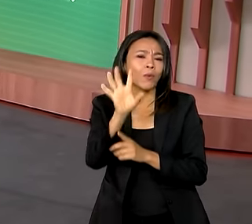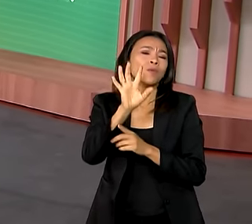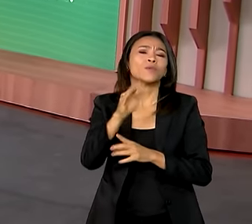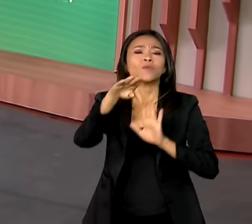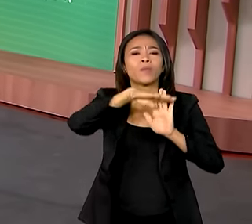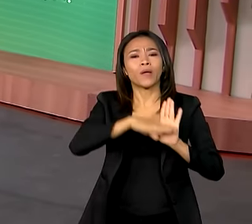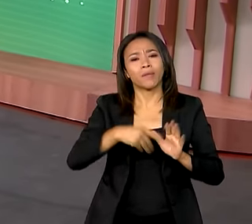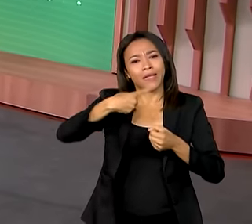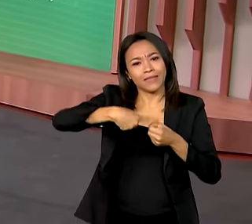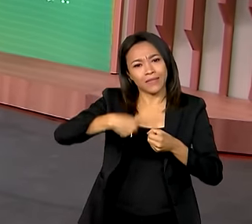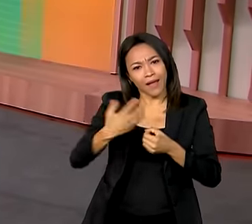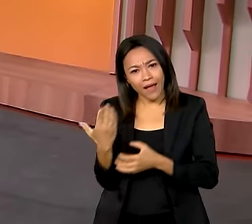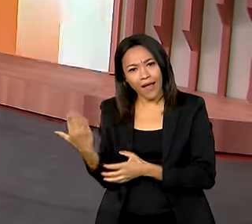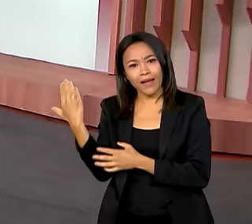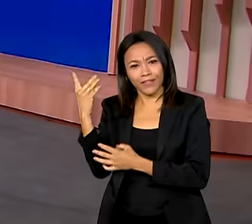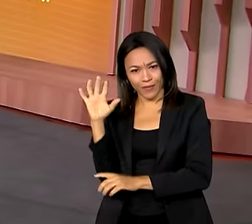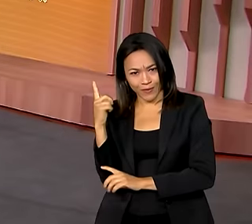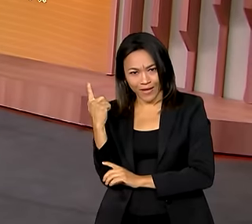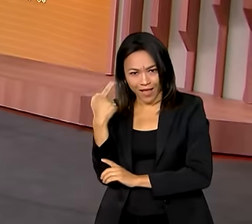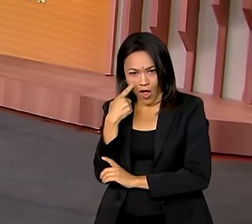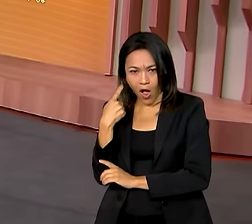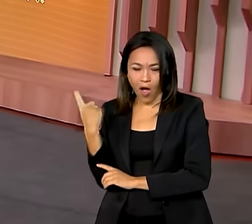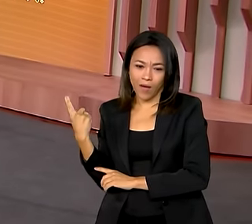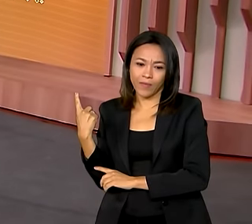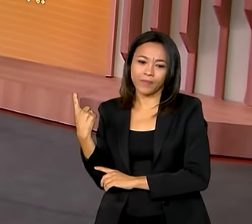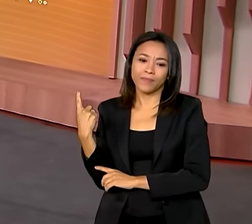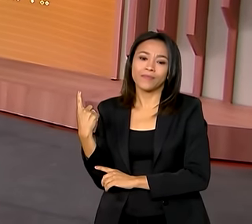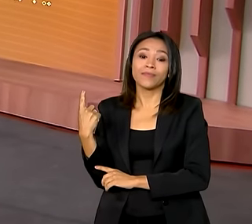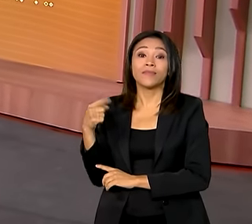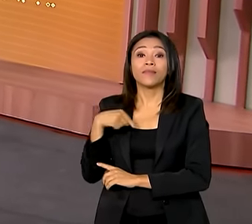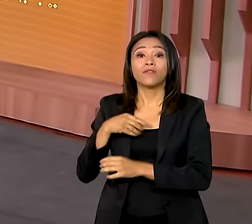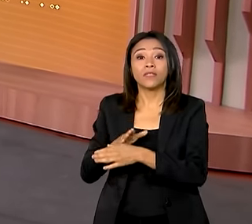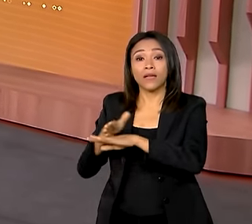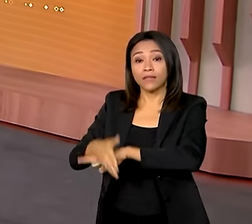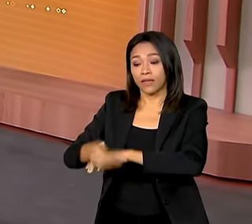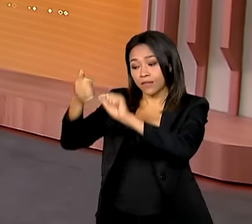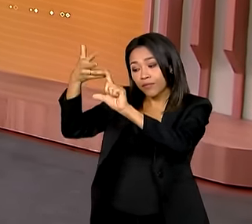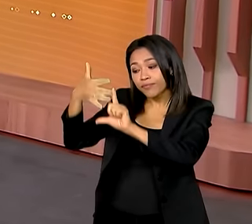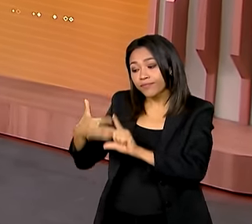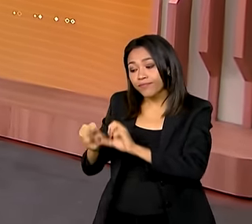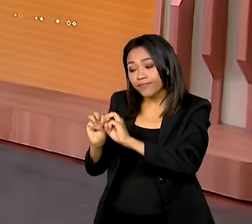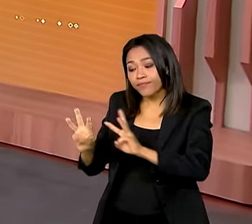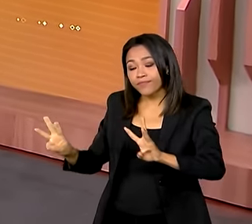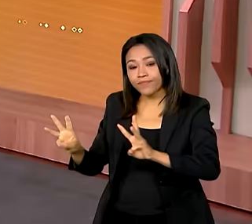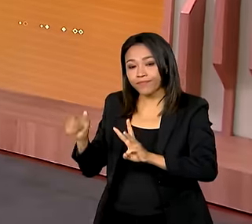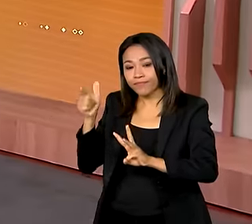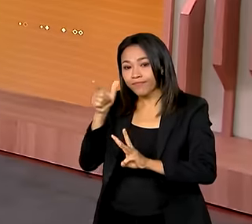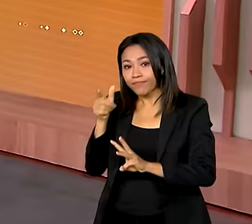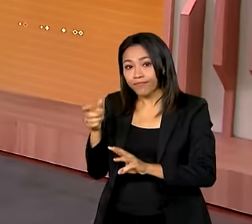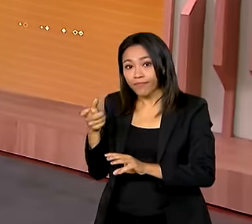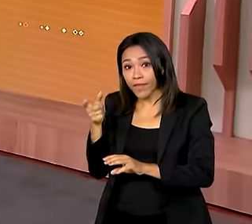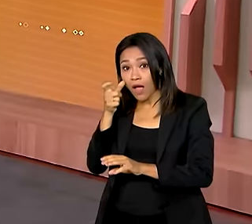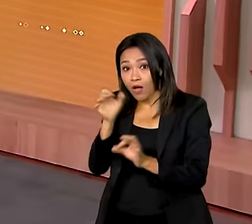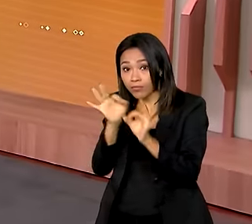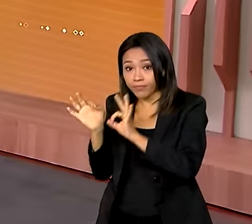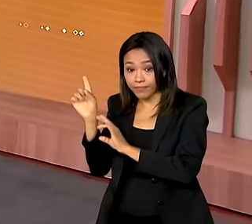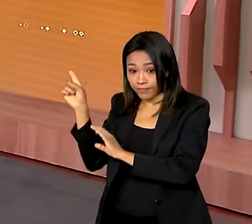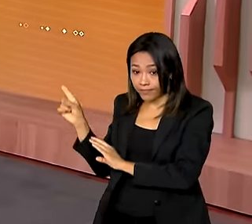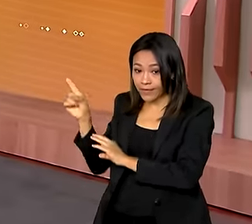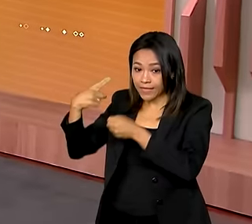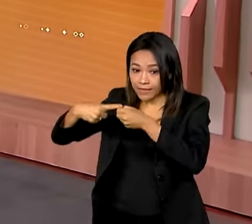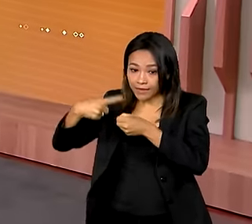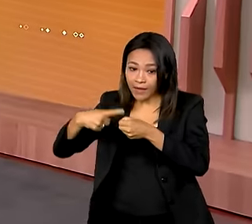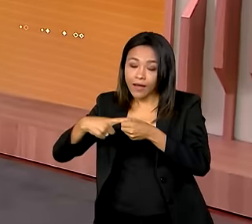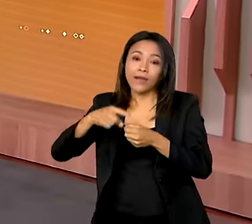acessando os dados da plataforma Comunica.br. Então, você vê no mapa aí que a cidade de Cavalcante